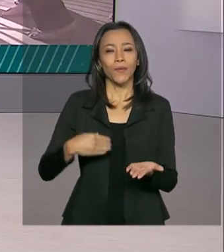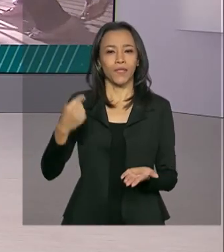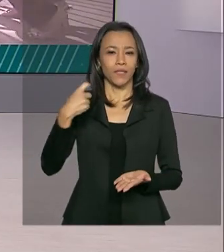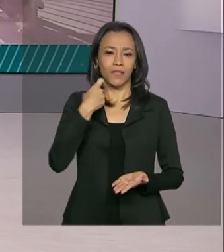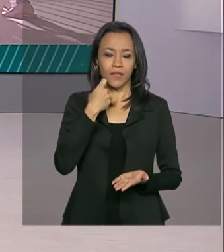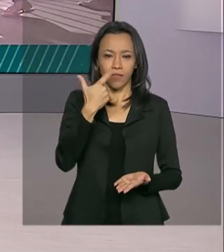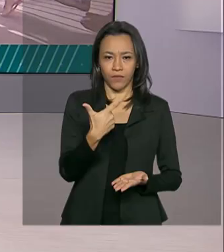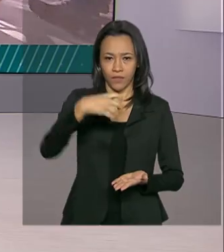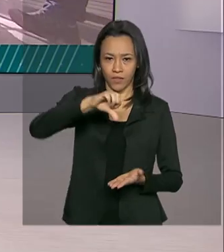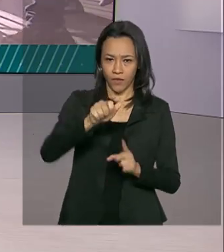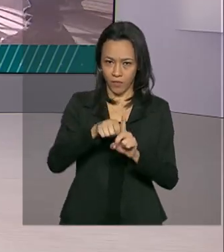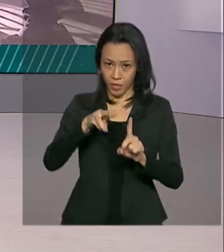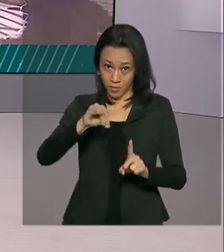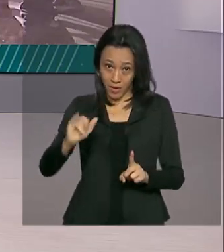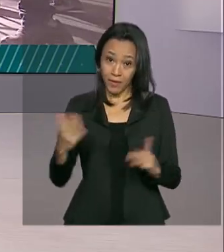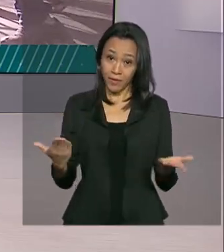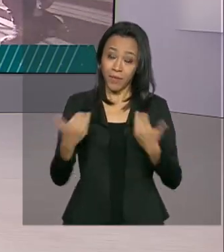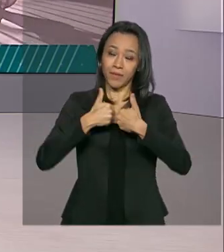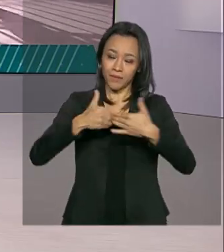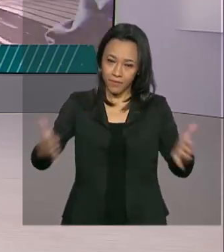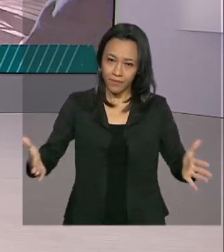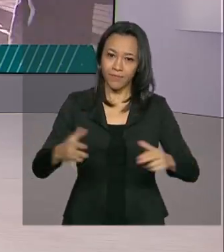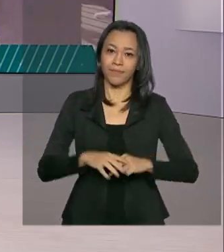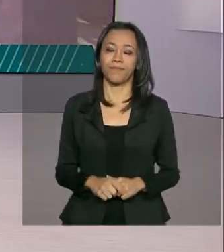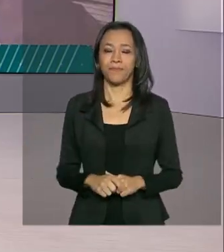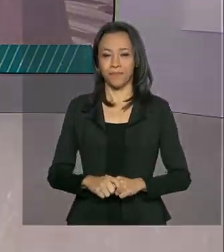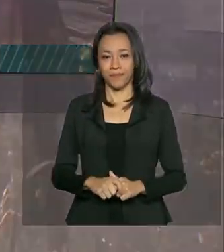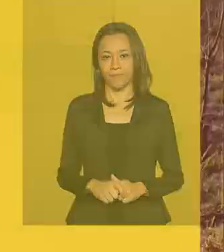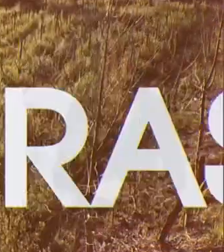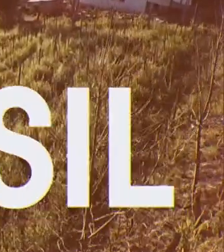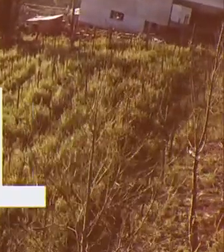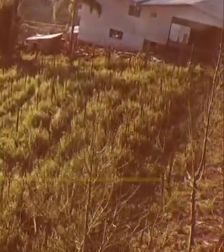maio de 2020. O Brasil em Dia começa agora.